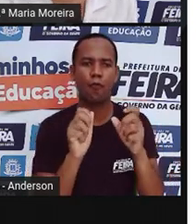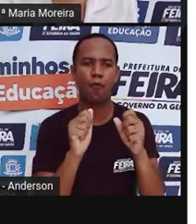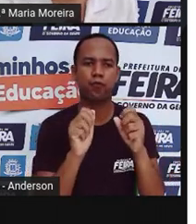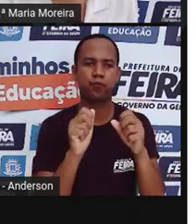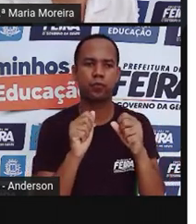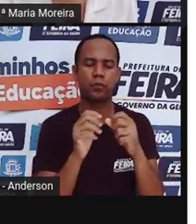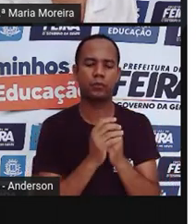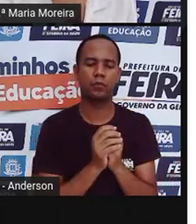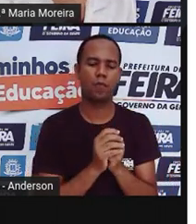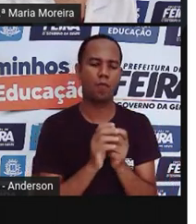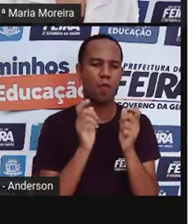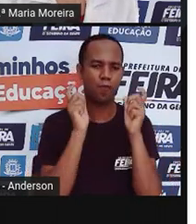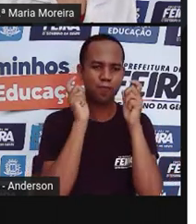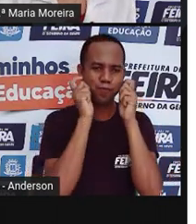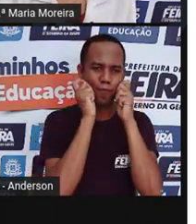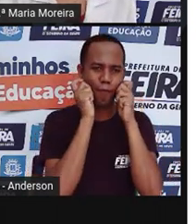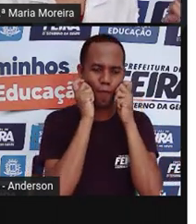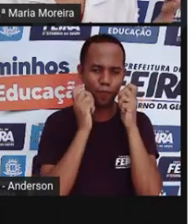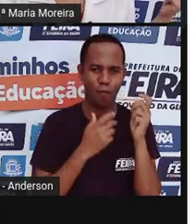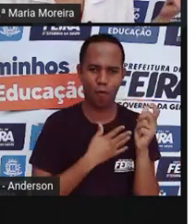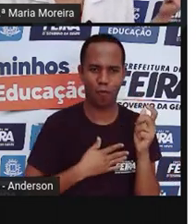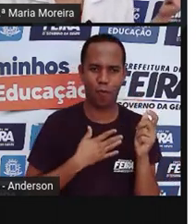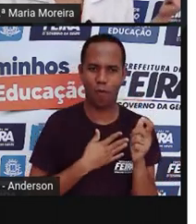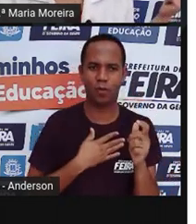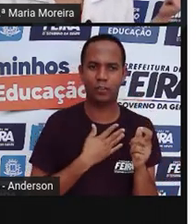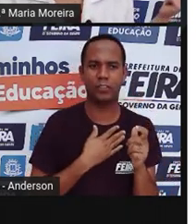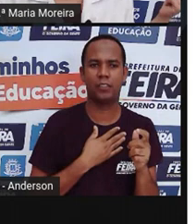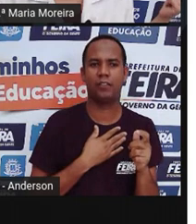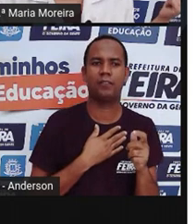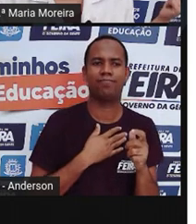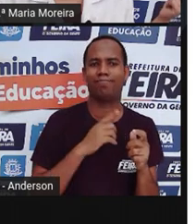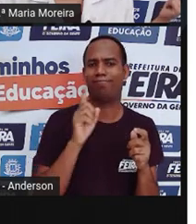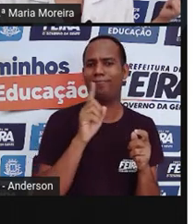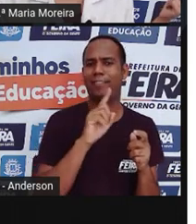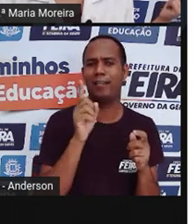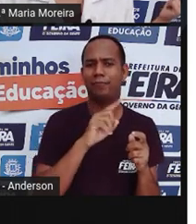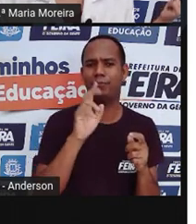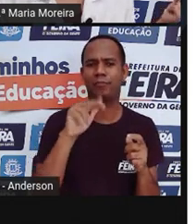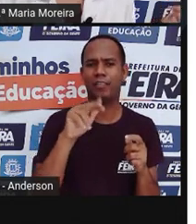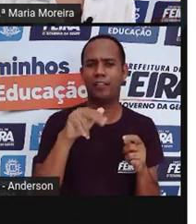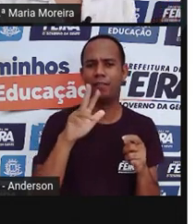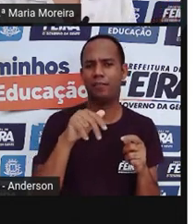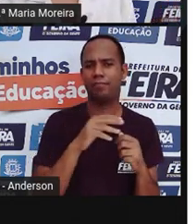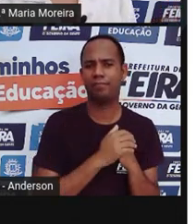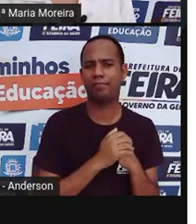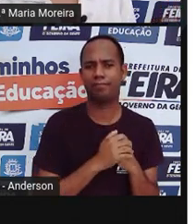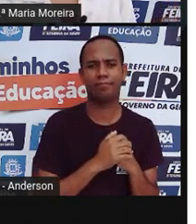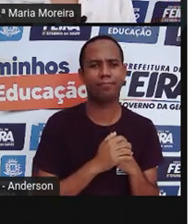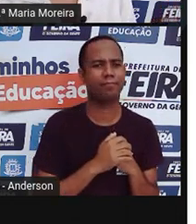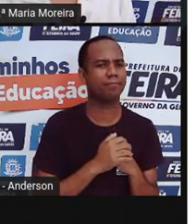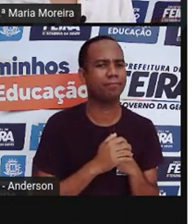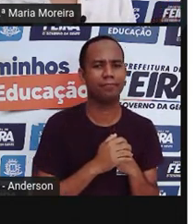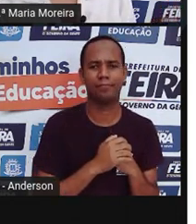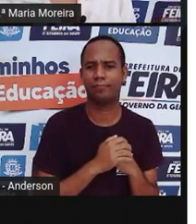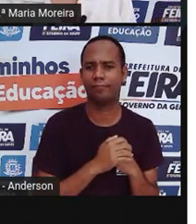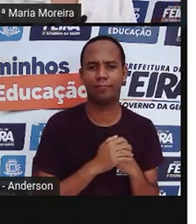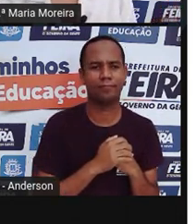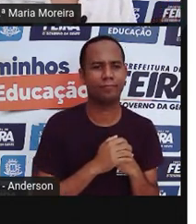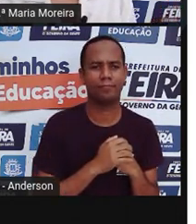brinquedinho de pelúcia ou quem nunca teve, você teve, Ana? São brinquedos de pelúcia? Você não teve, Ana?